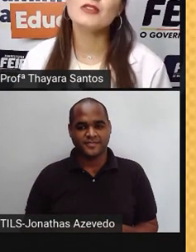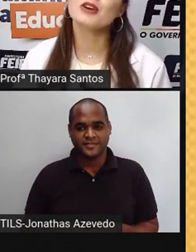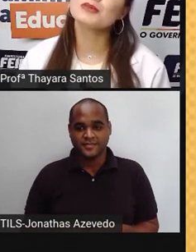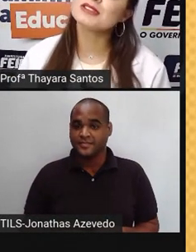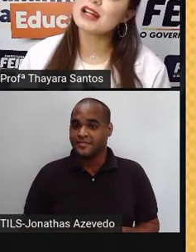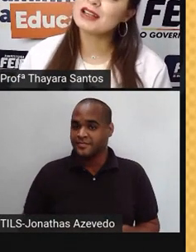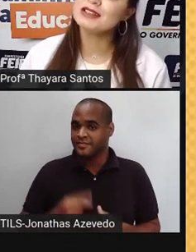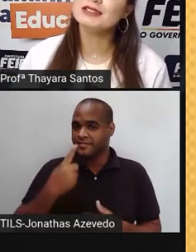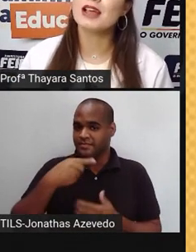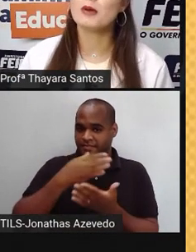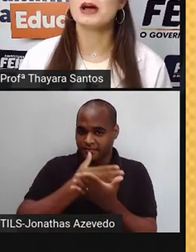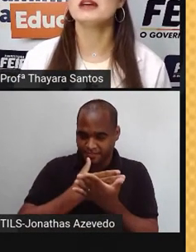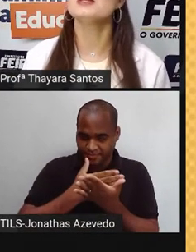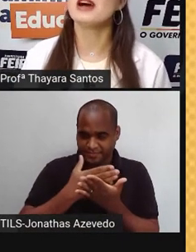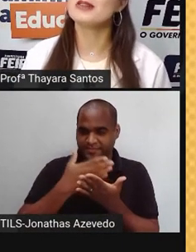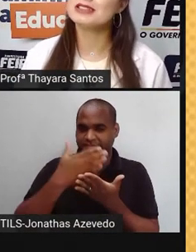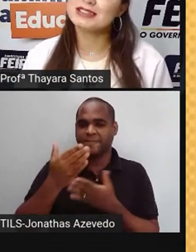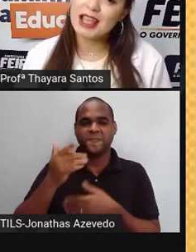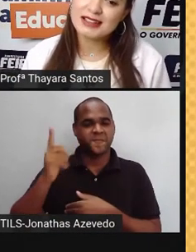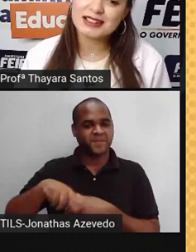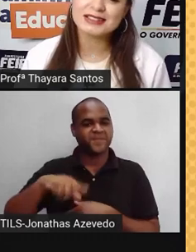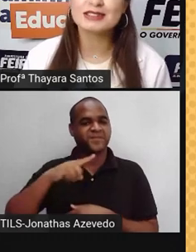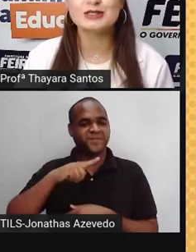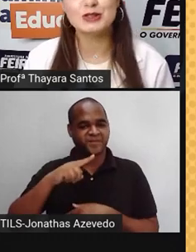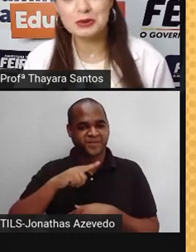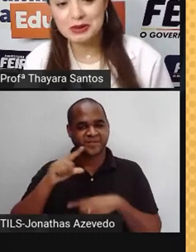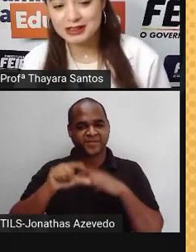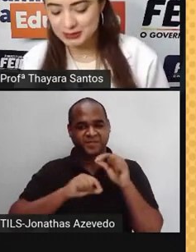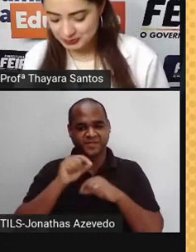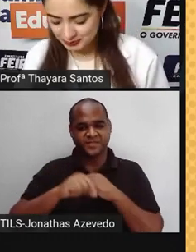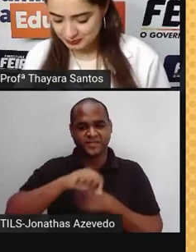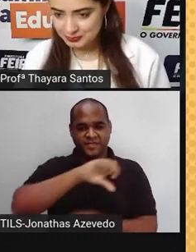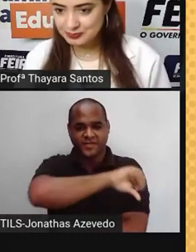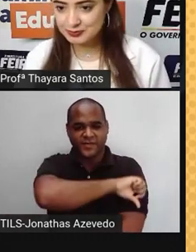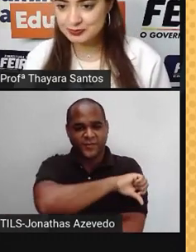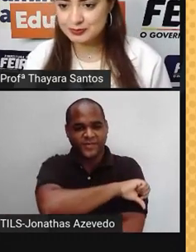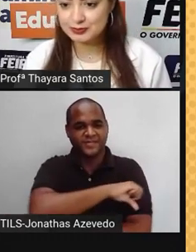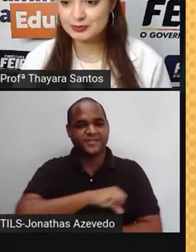E vamos lá iniciar mais uma aula de Ciências do 9º ano.